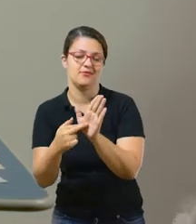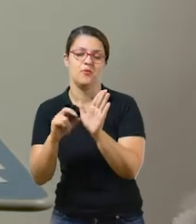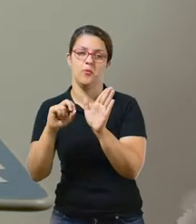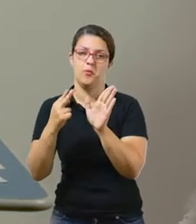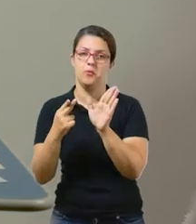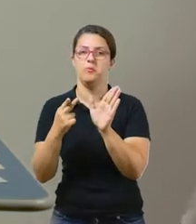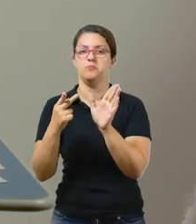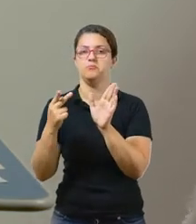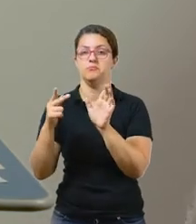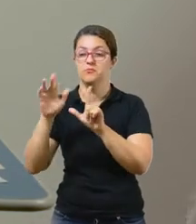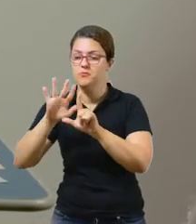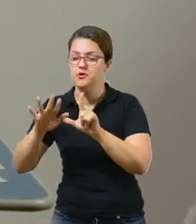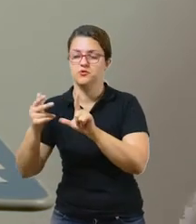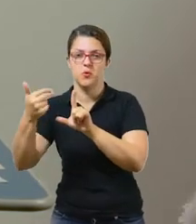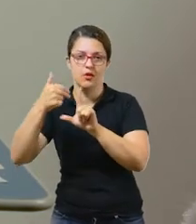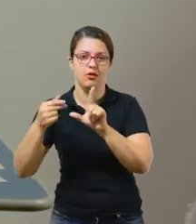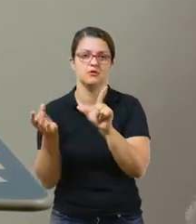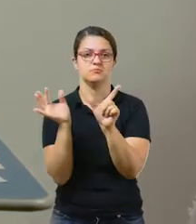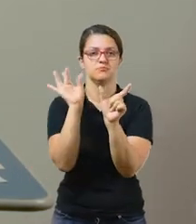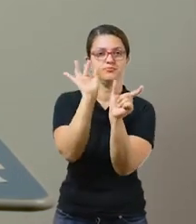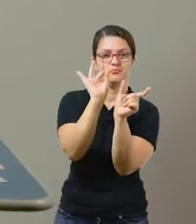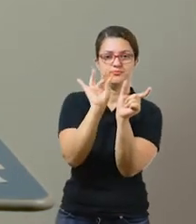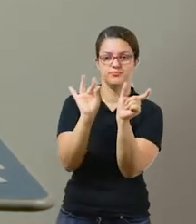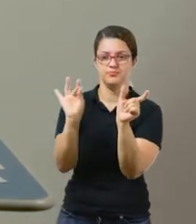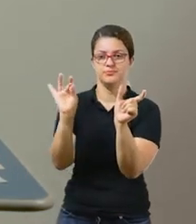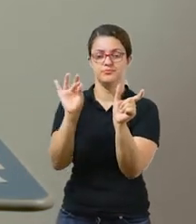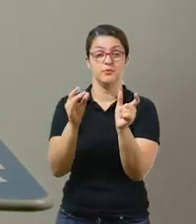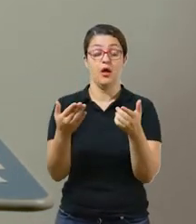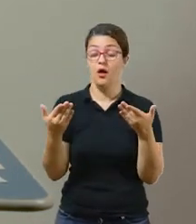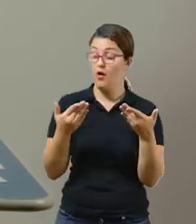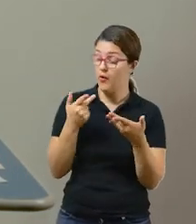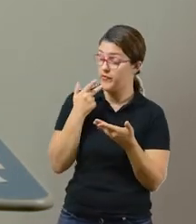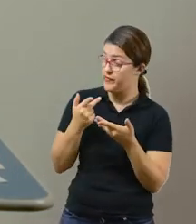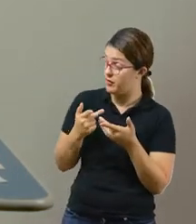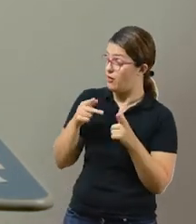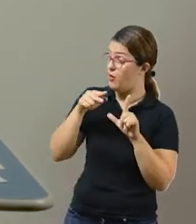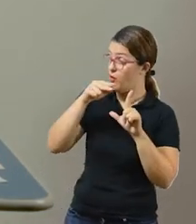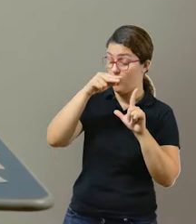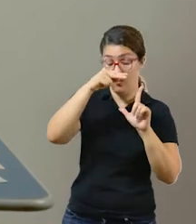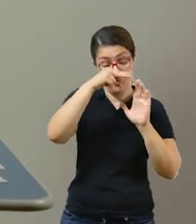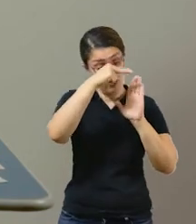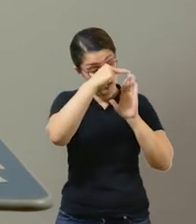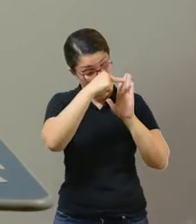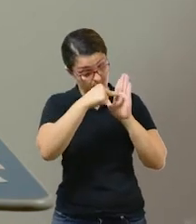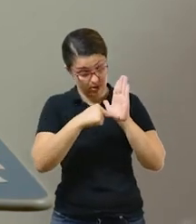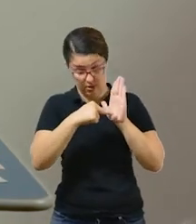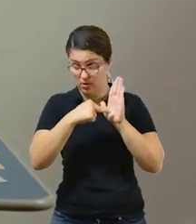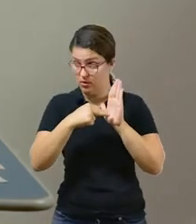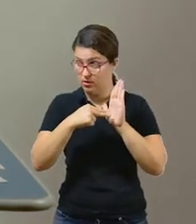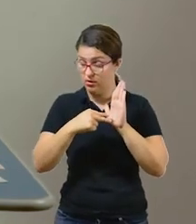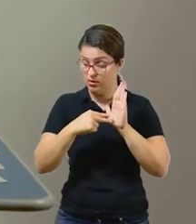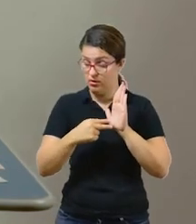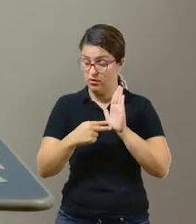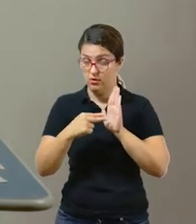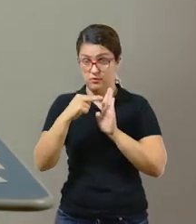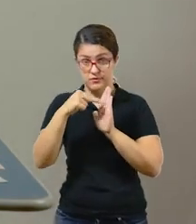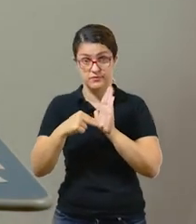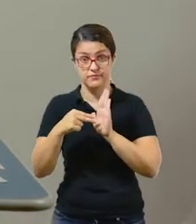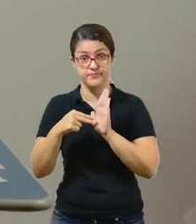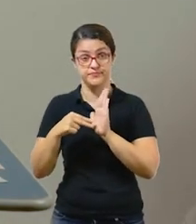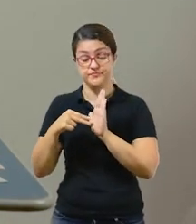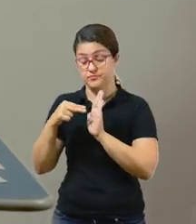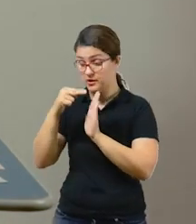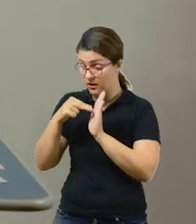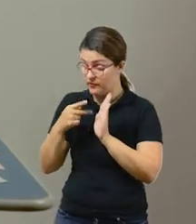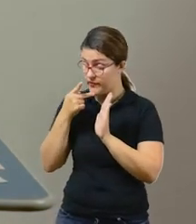colagem, né? E aí vamos fazer o seguinte, agora você vai fazer a leitura, você vai ler para a criança e